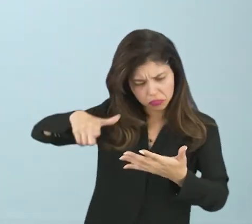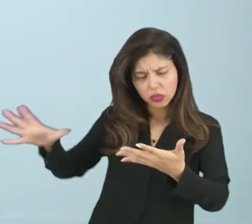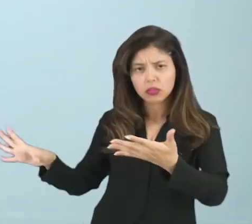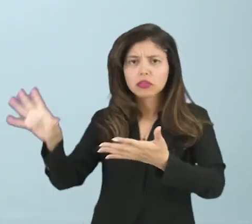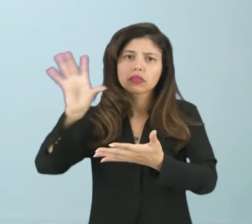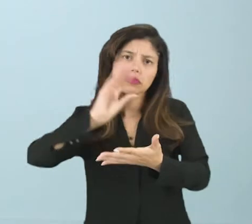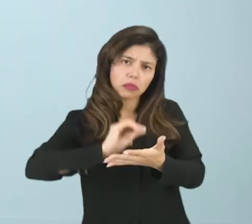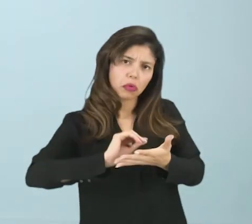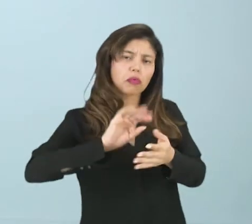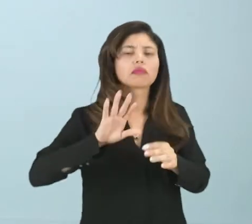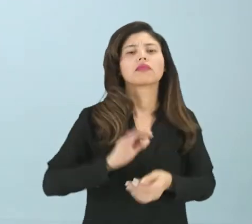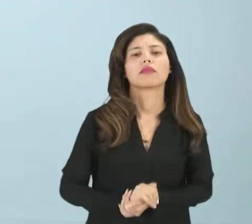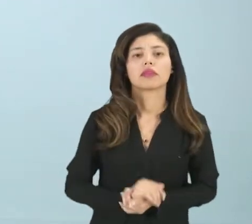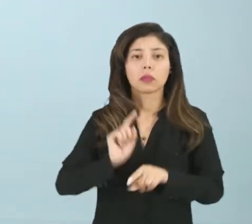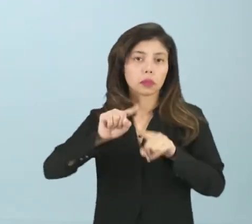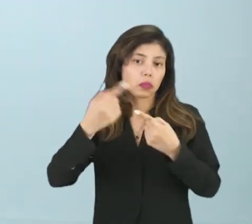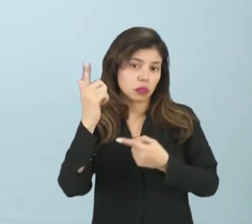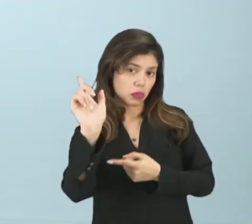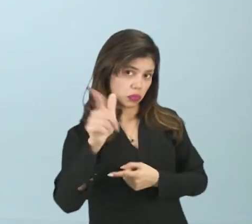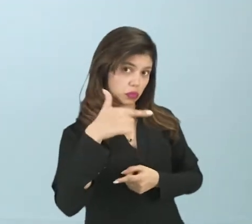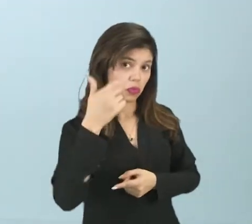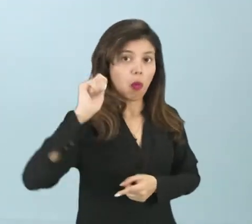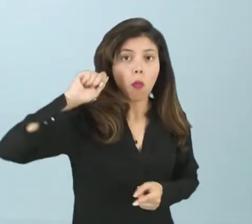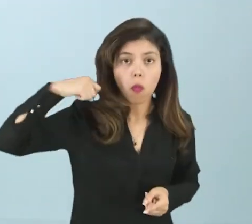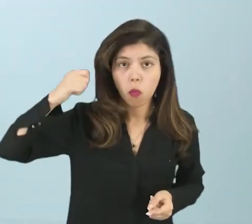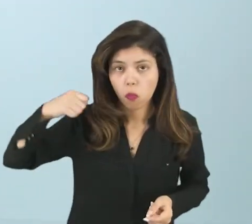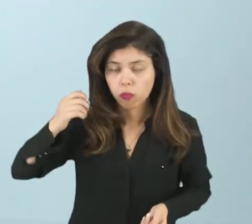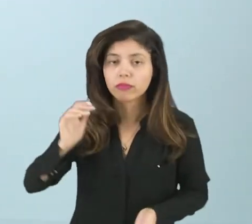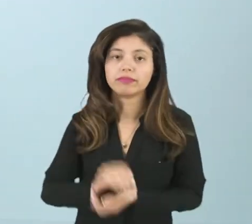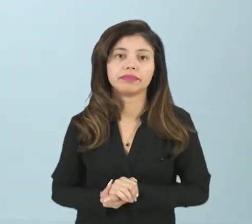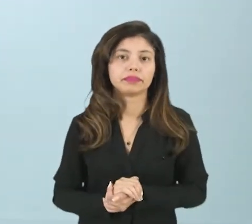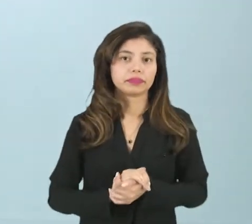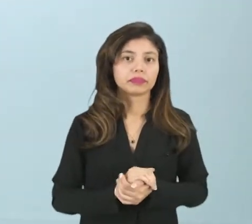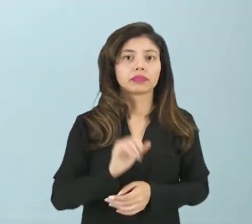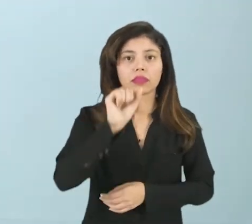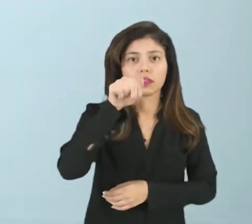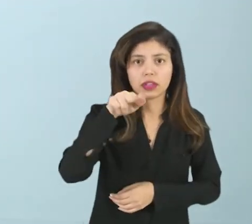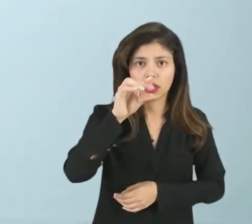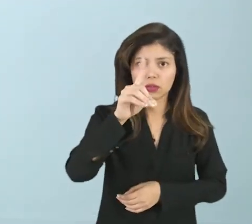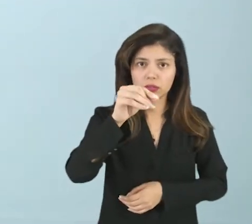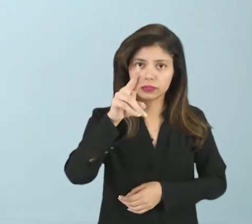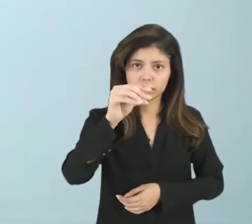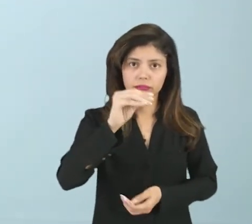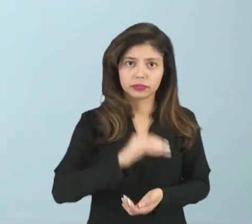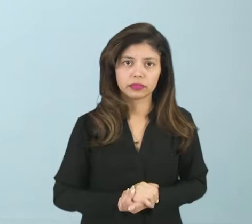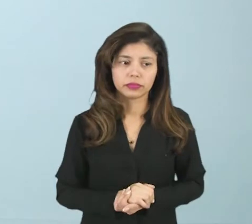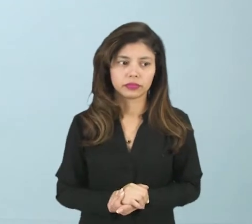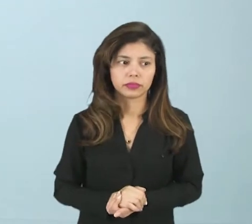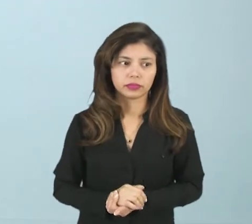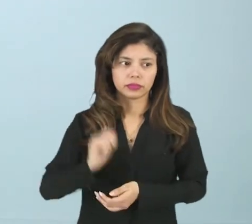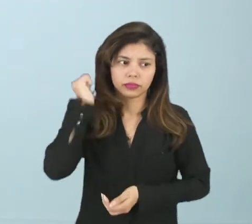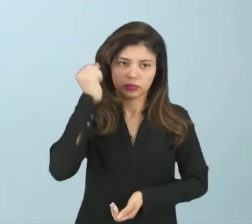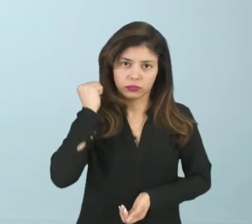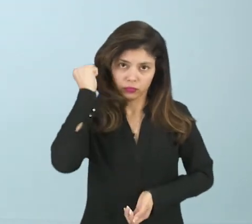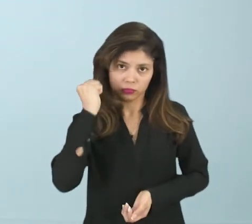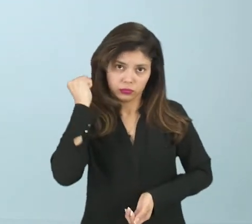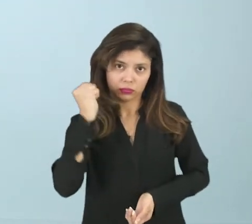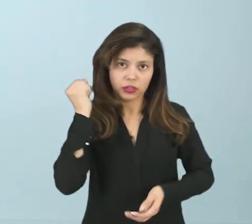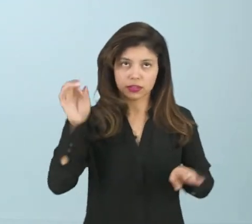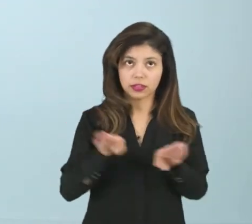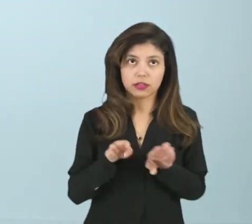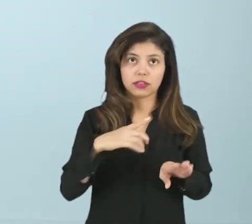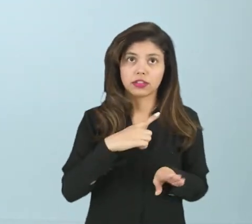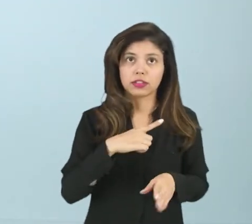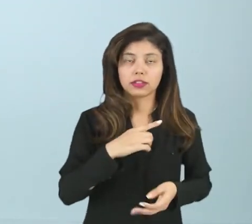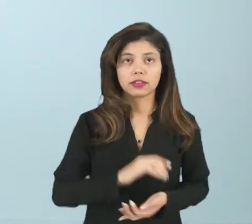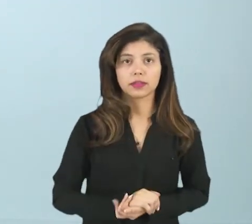trazida à pauta por outro deputado, outro senador, para que possa dar uma continuação nesse pensar. Tudo